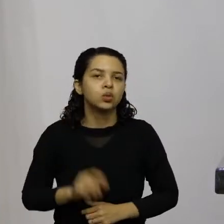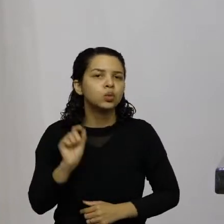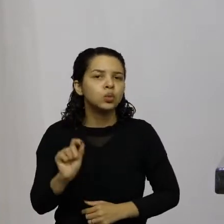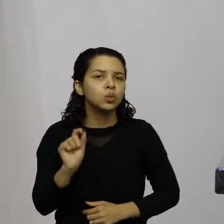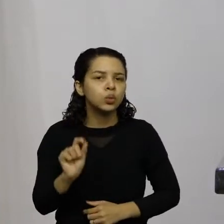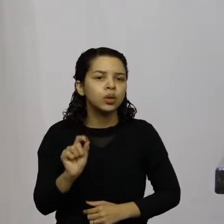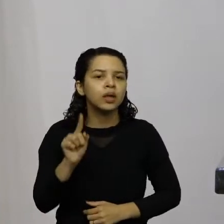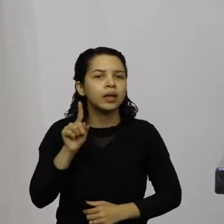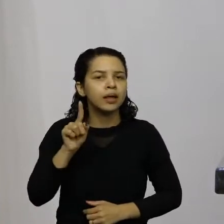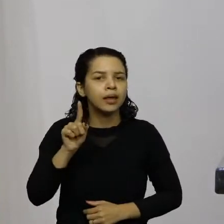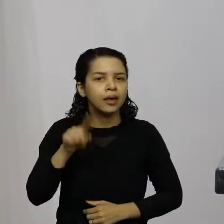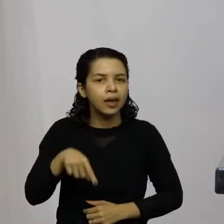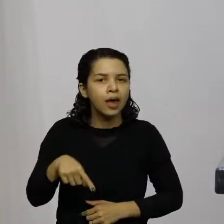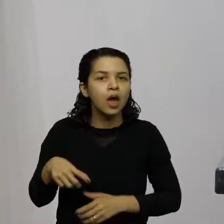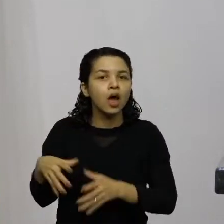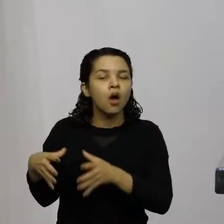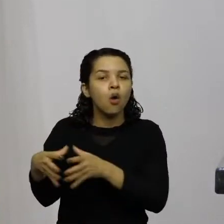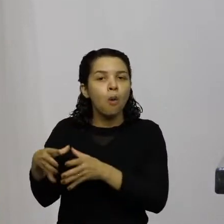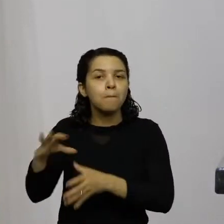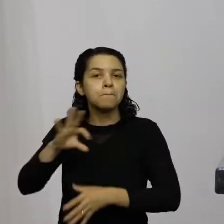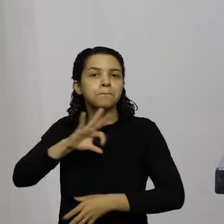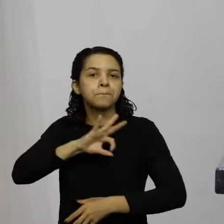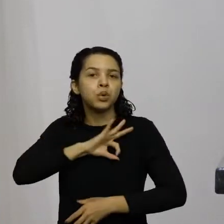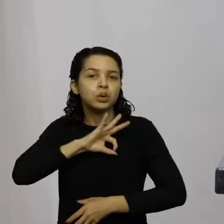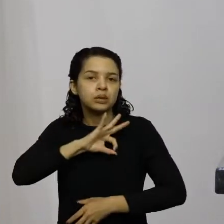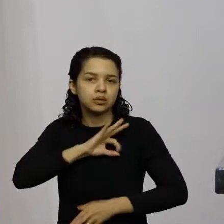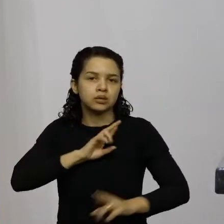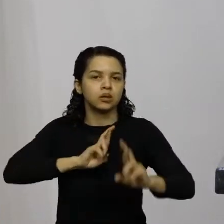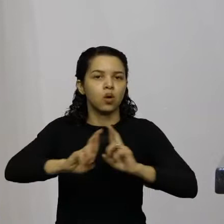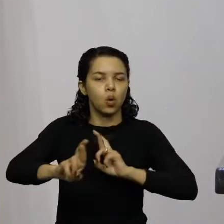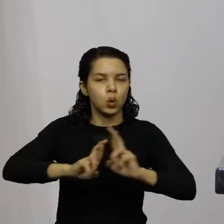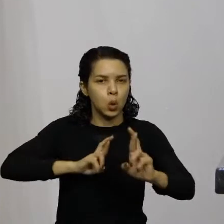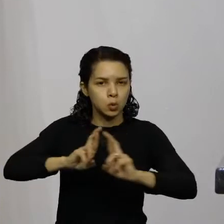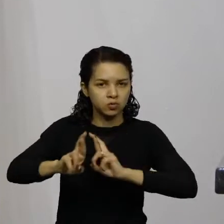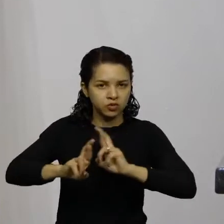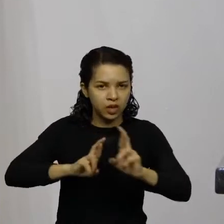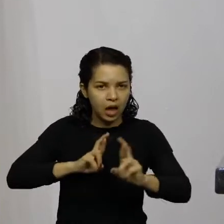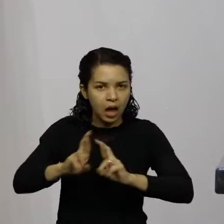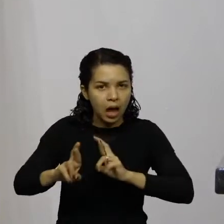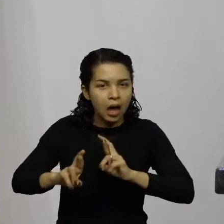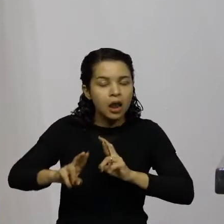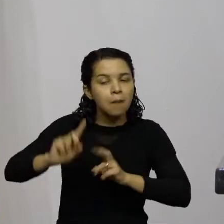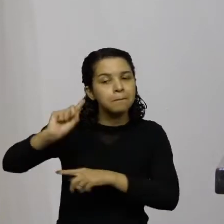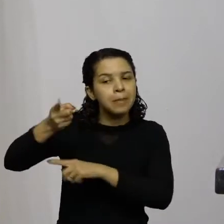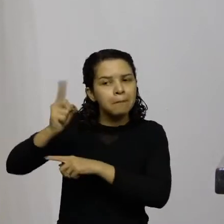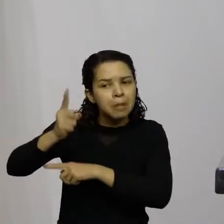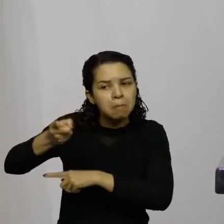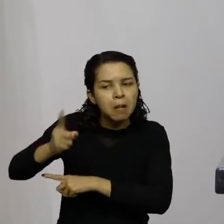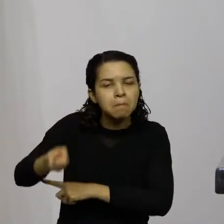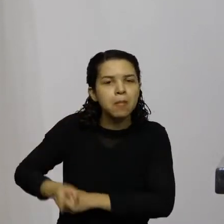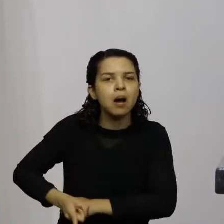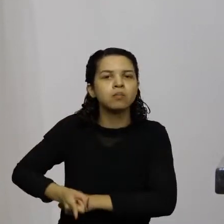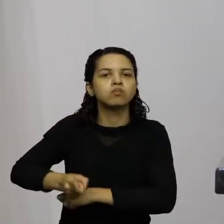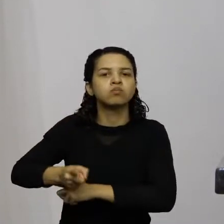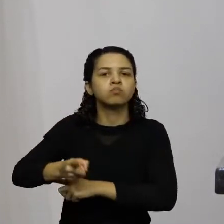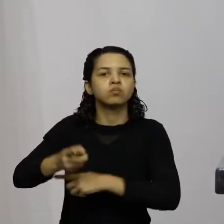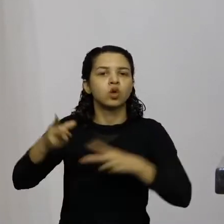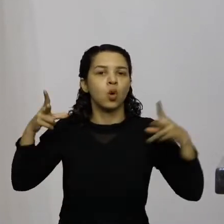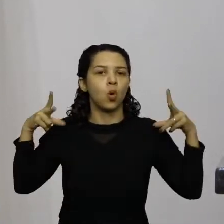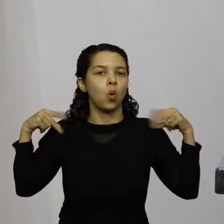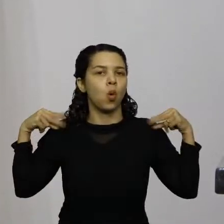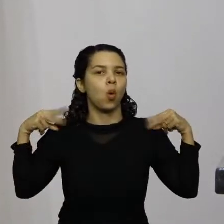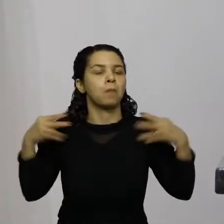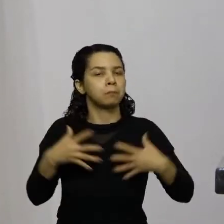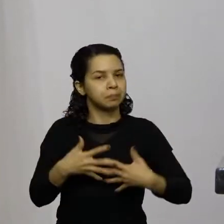retaliação da polícia rodoviária federal aos caminhoneiros fazendo com que